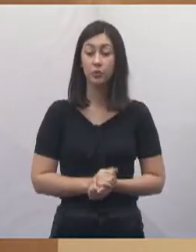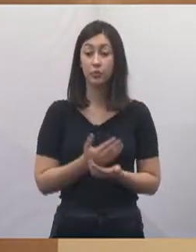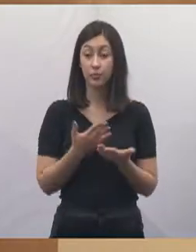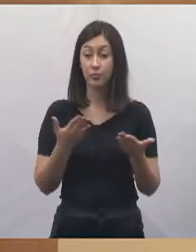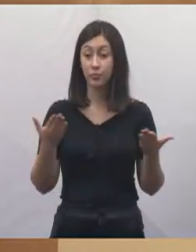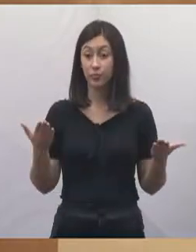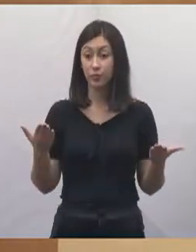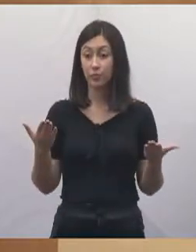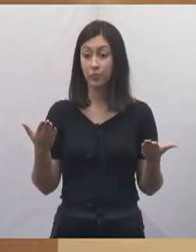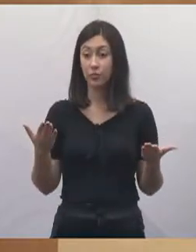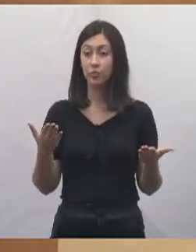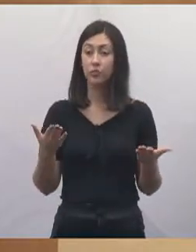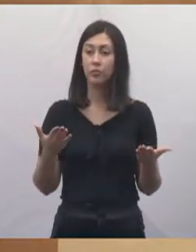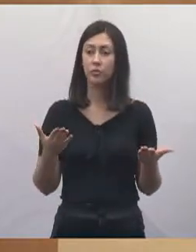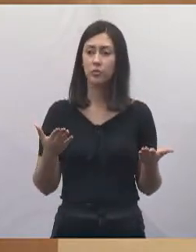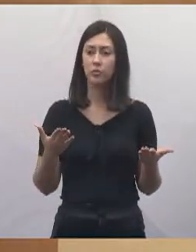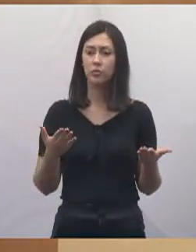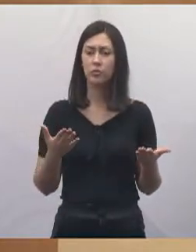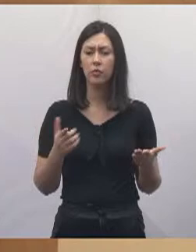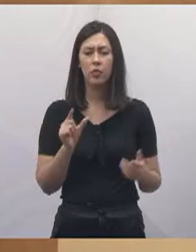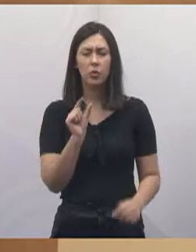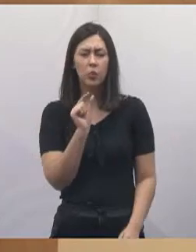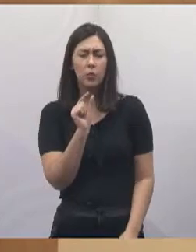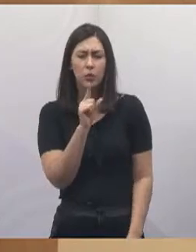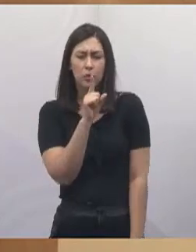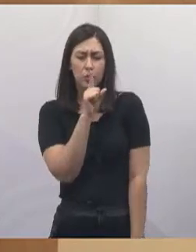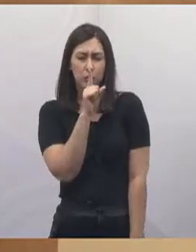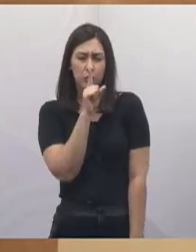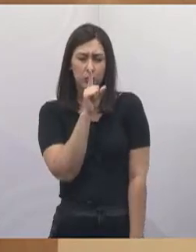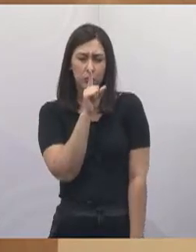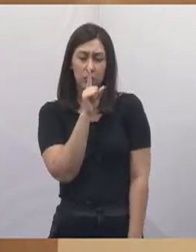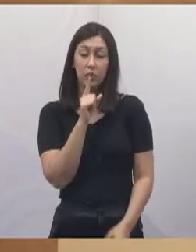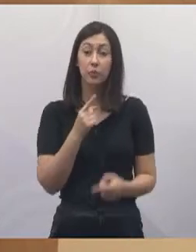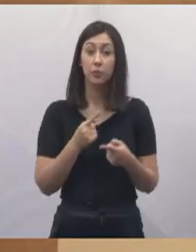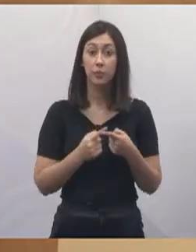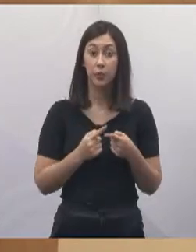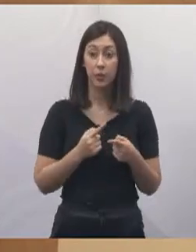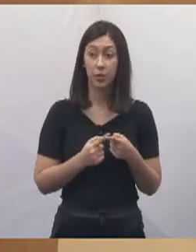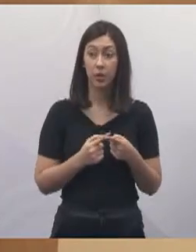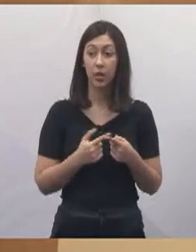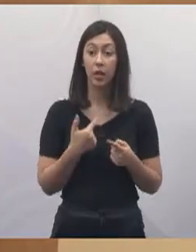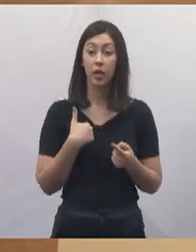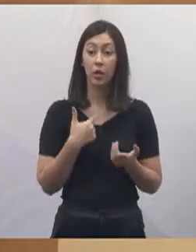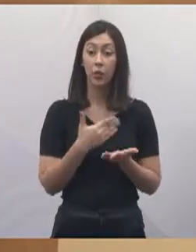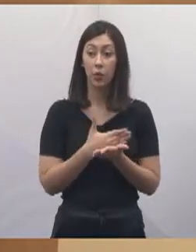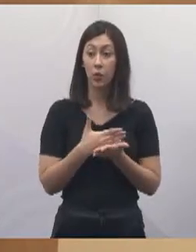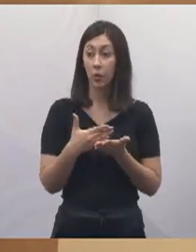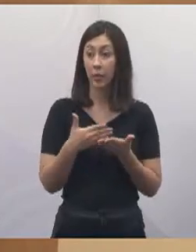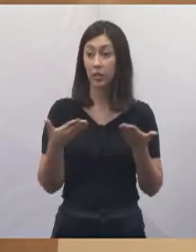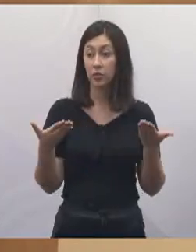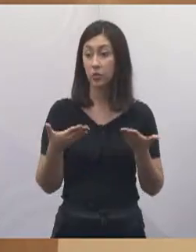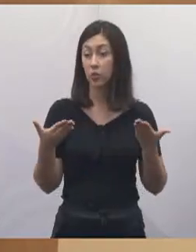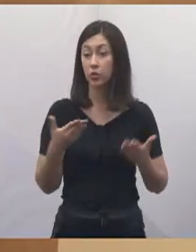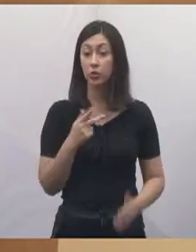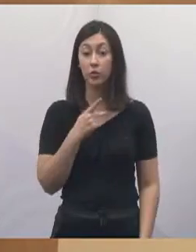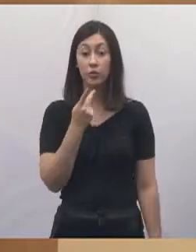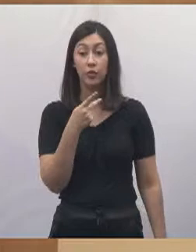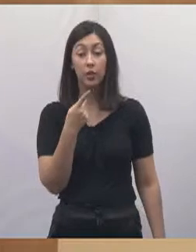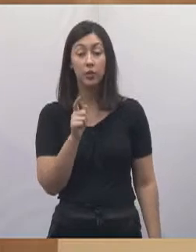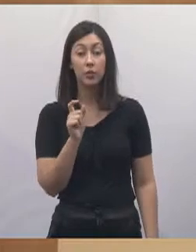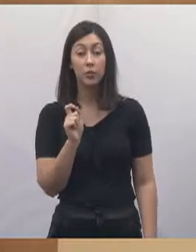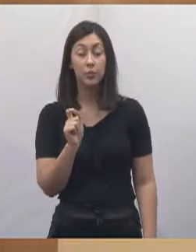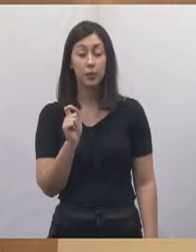estão para mais um pouquinho de silêncio, porque eu inicio hoje a minha fala dizendo